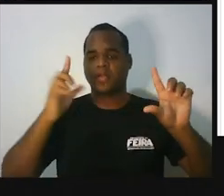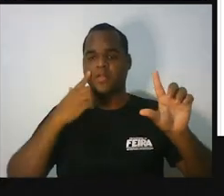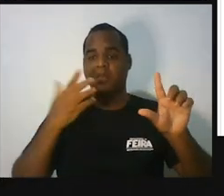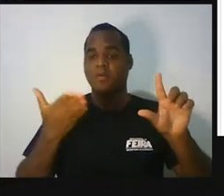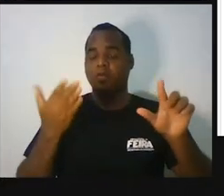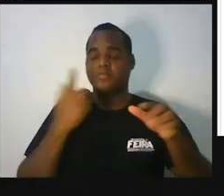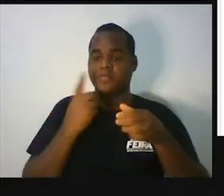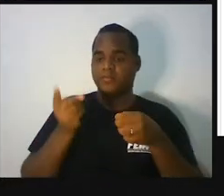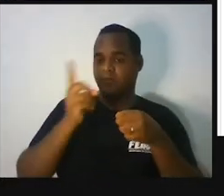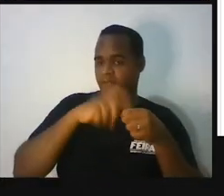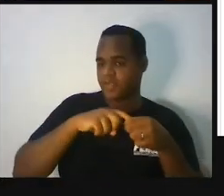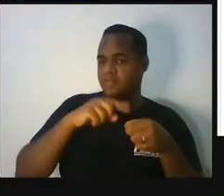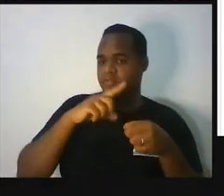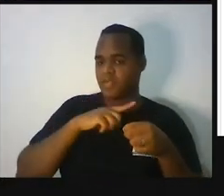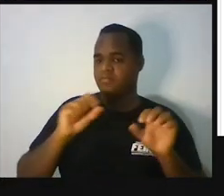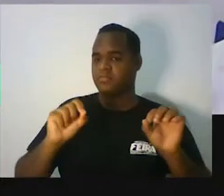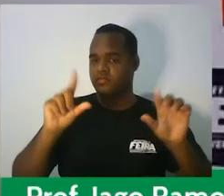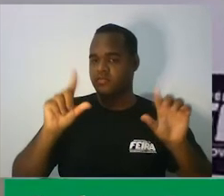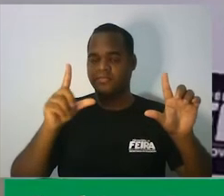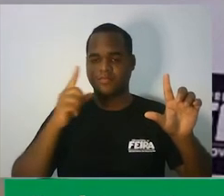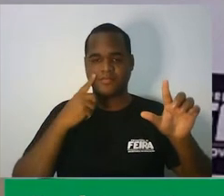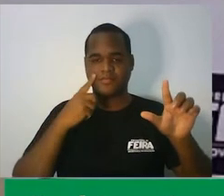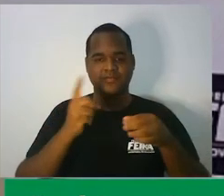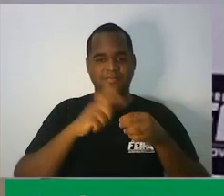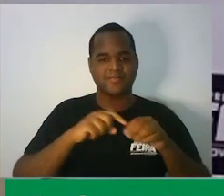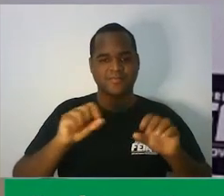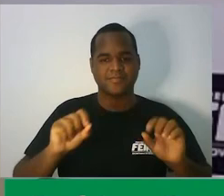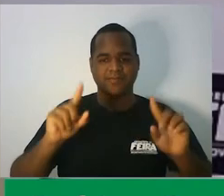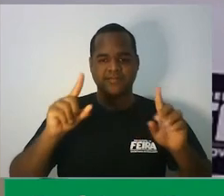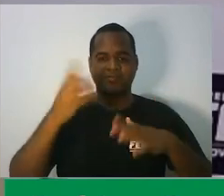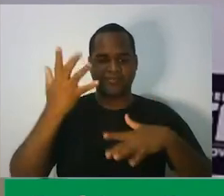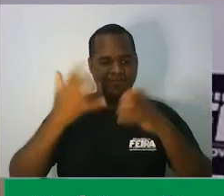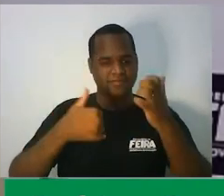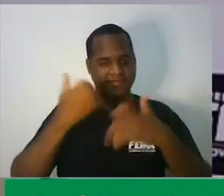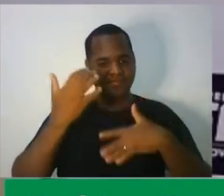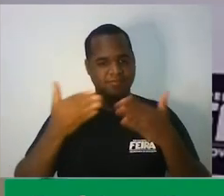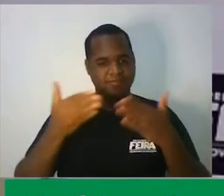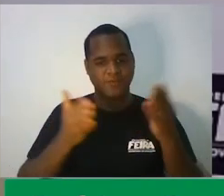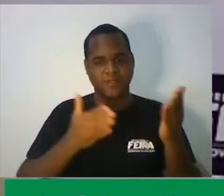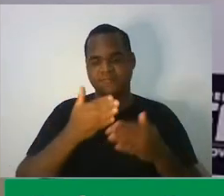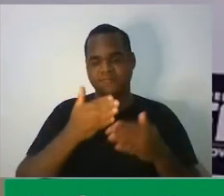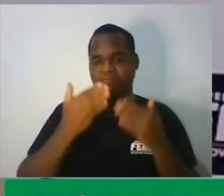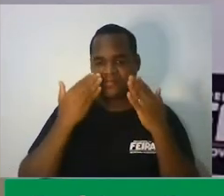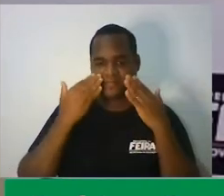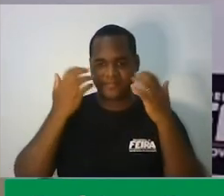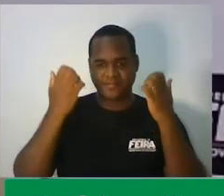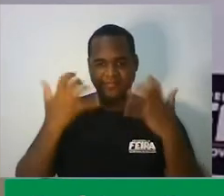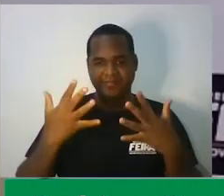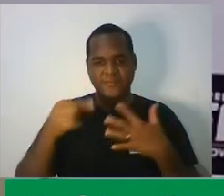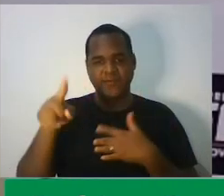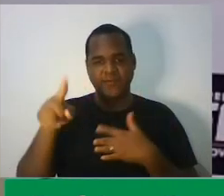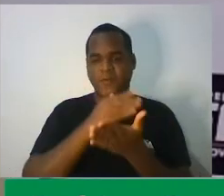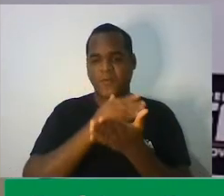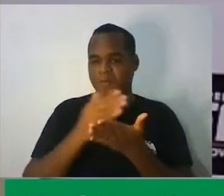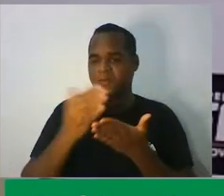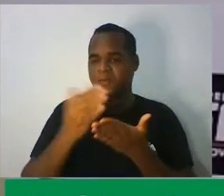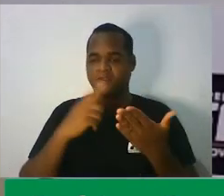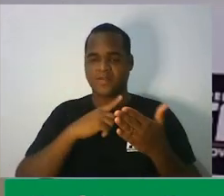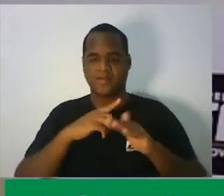a gente vai voltar para a tela lá dos slides de apresentação que eu iniciei a aula,